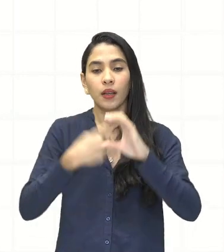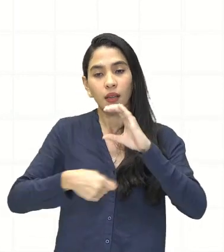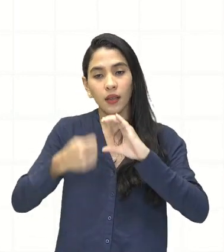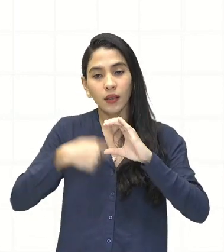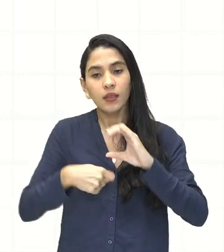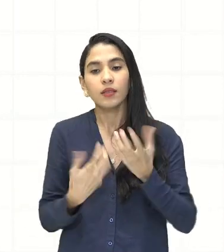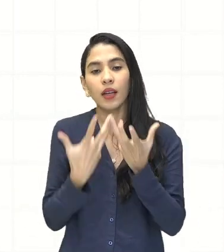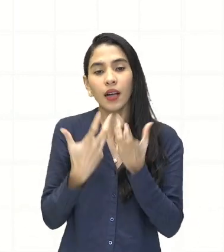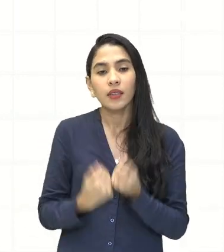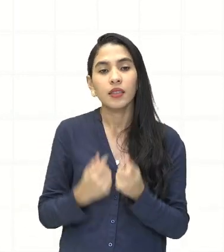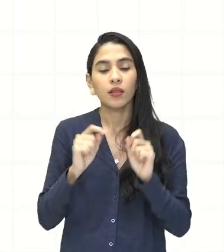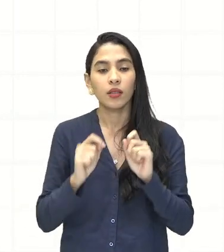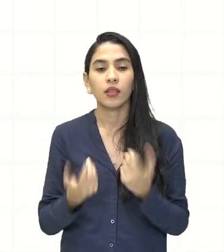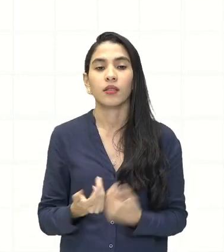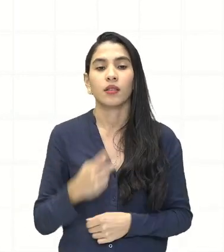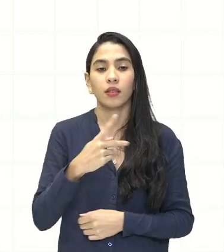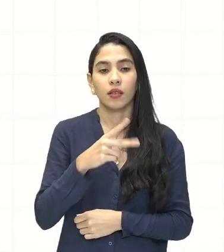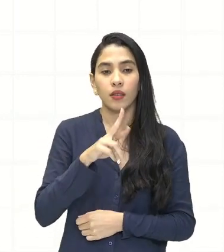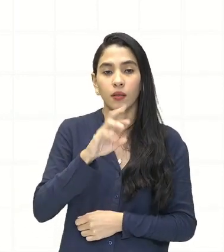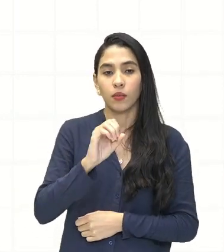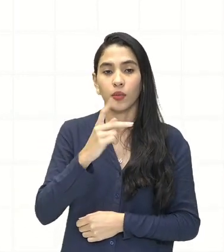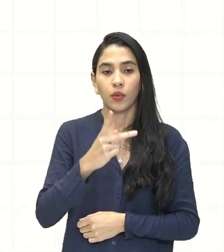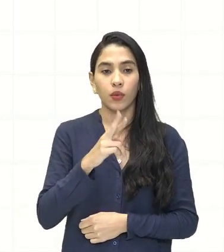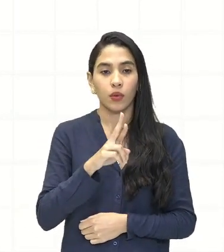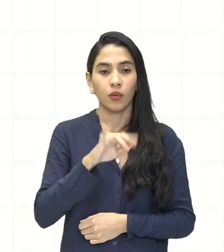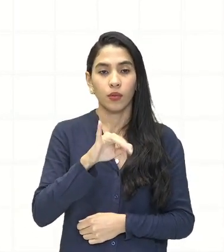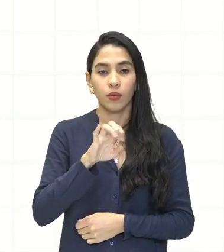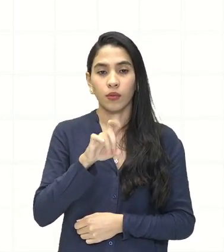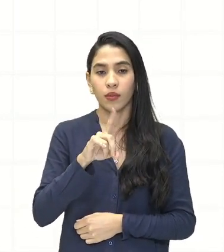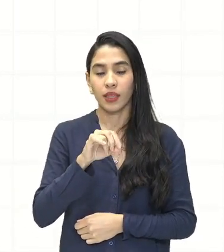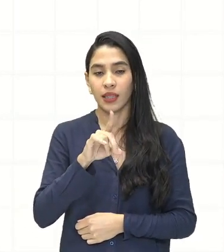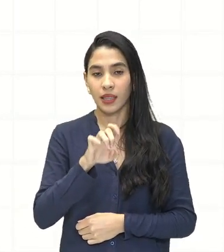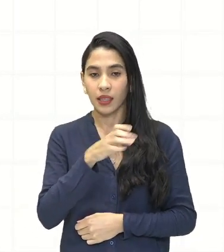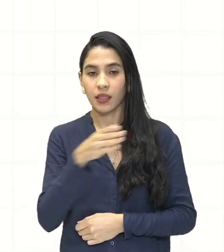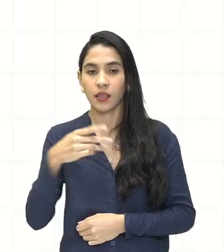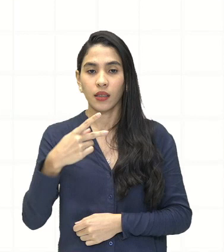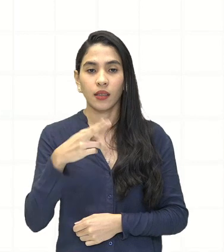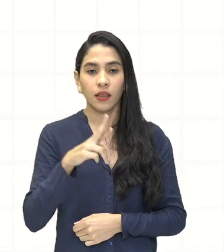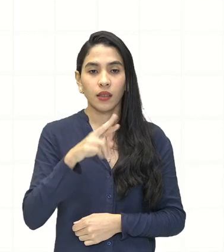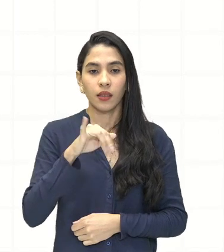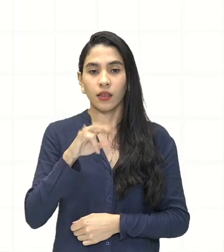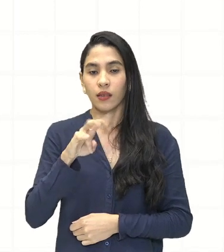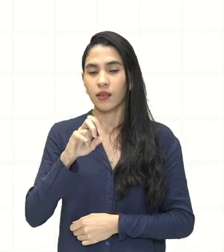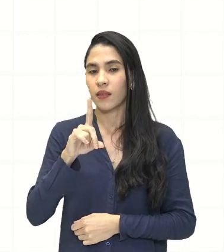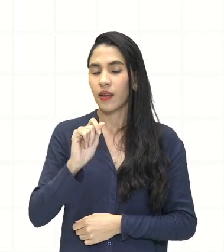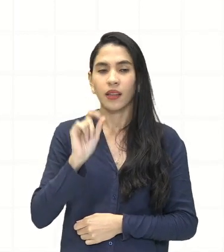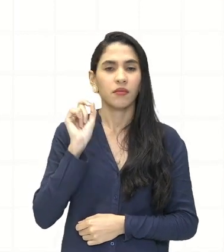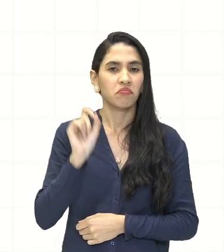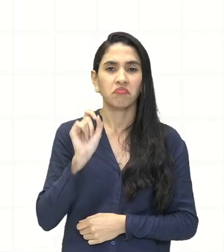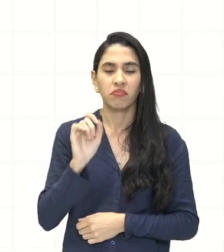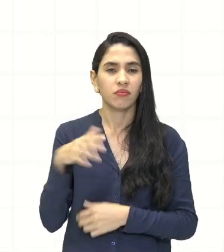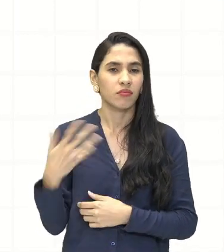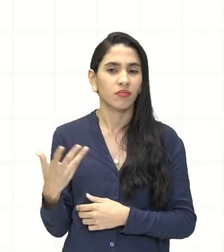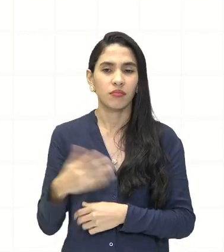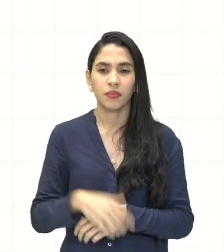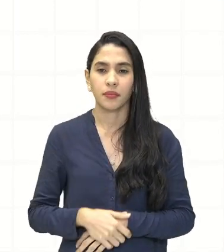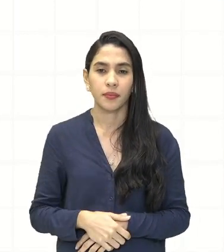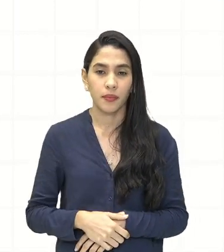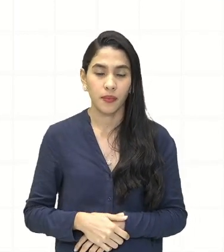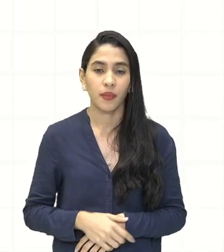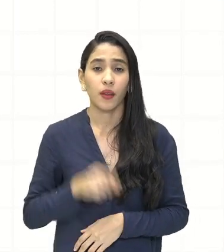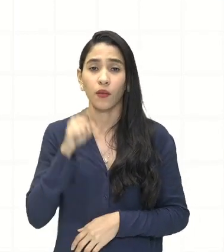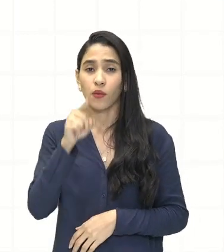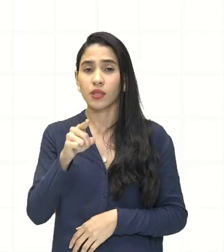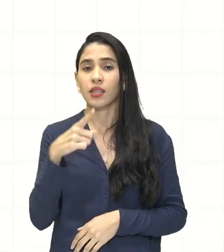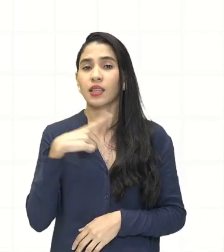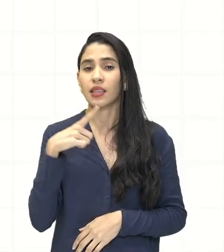adotar a propriedade privada. Mas professora, o que seria a propriedade privada? Seria justamente você